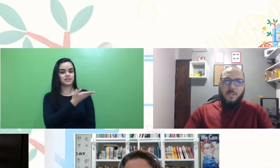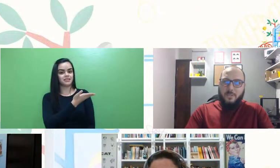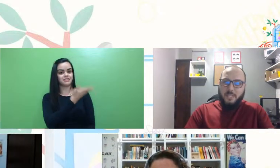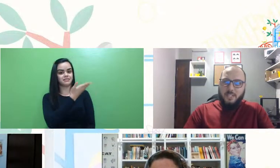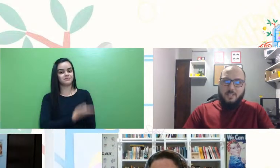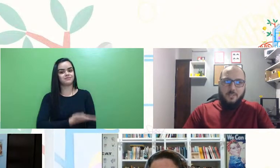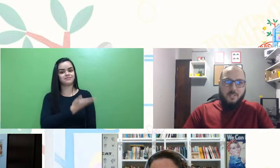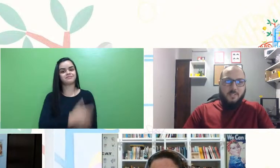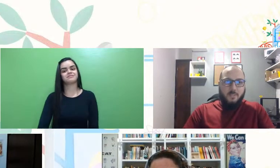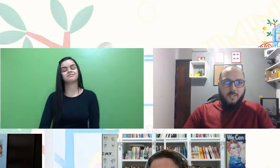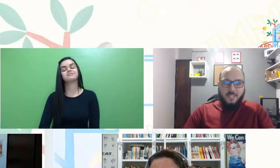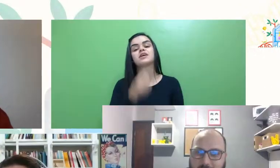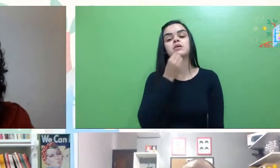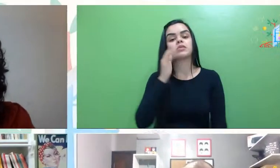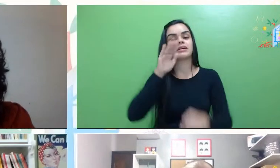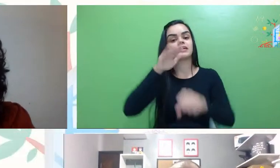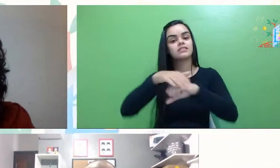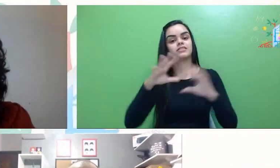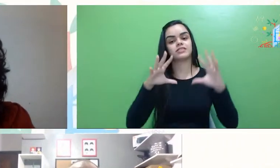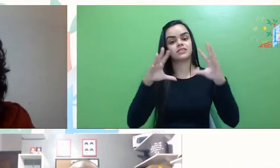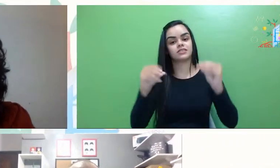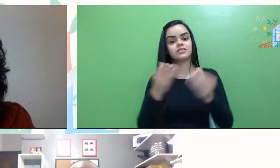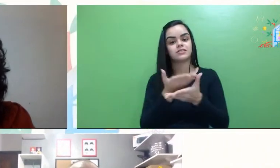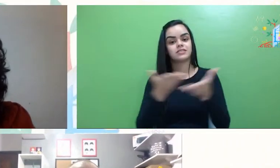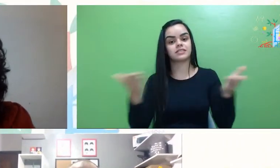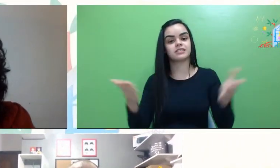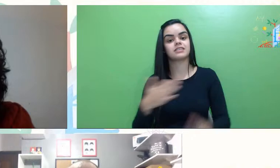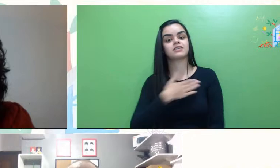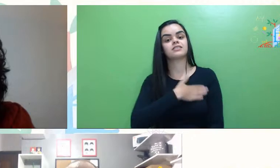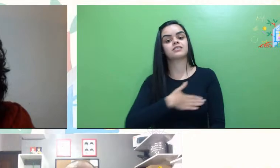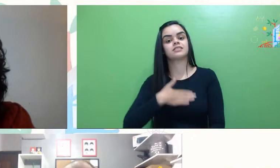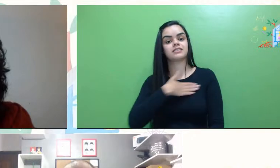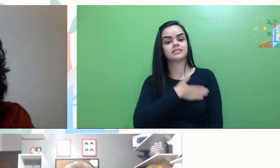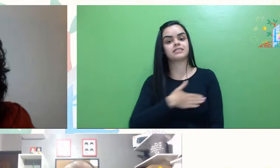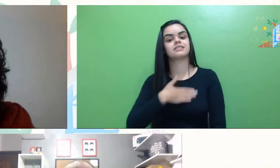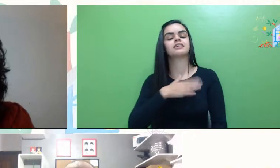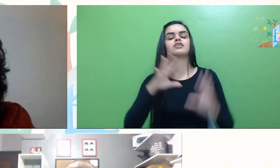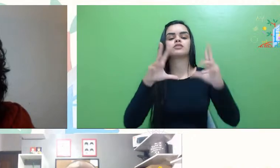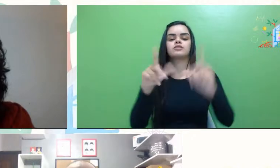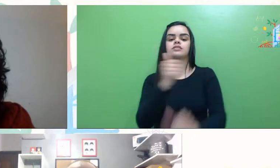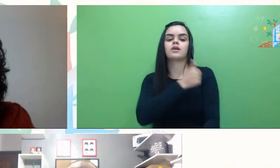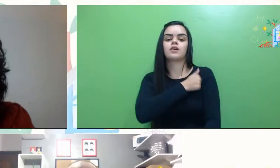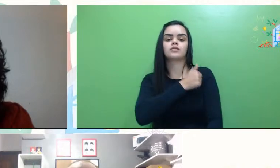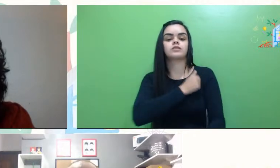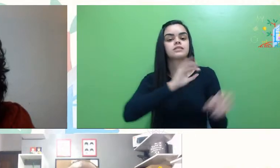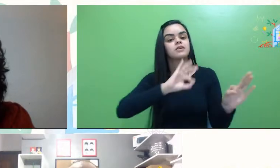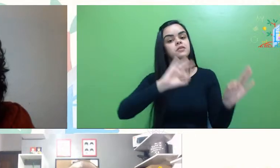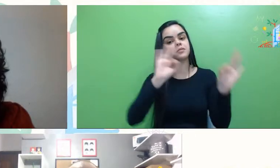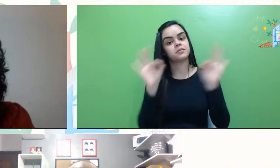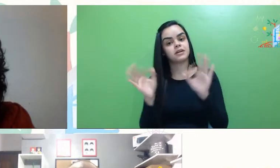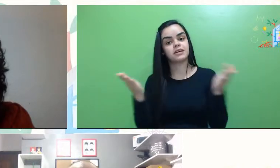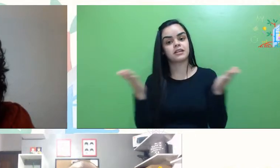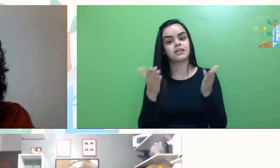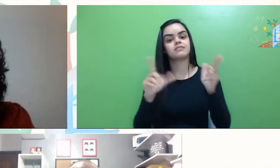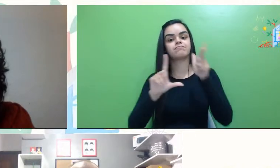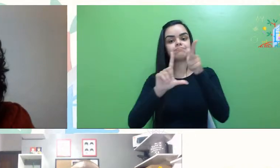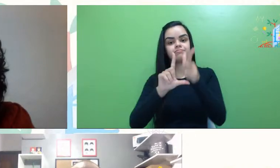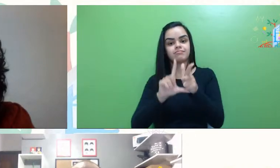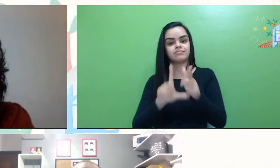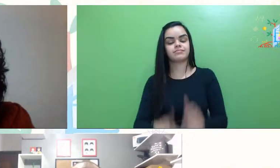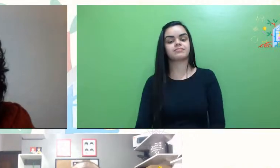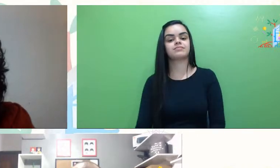Boa noite a todos e todas. Gostaria de saudar os estudantes que estão acompanhando essa transmissão,